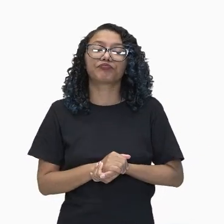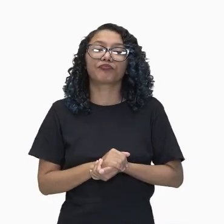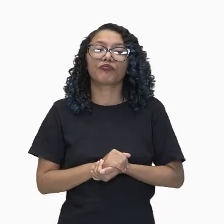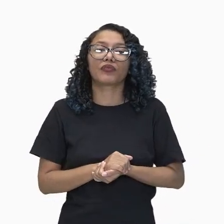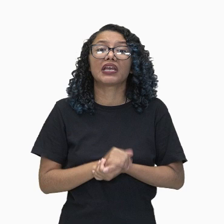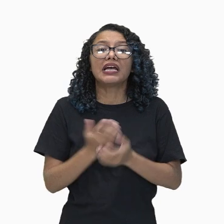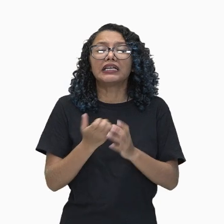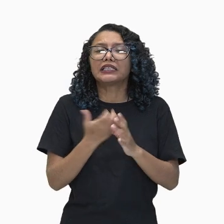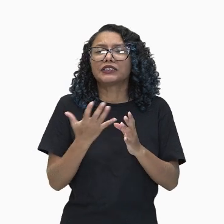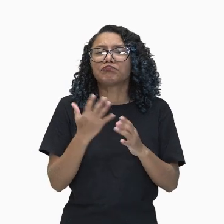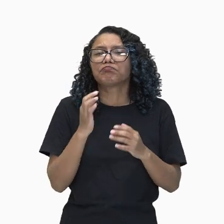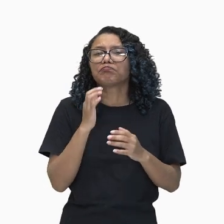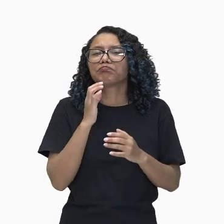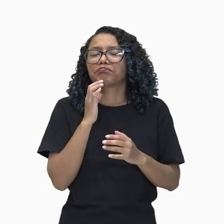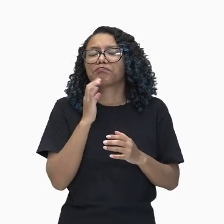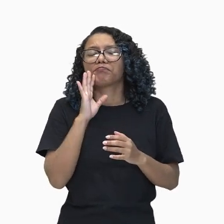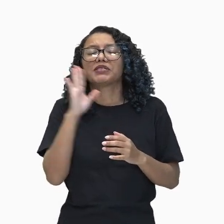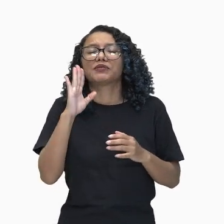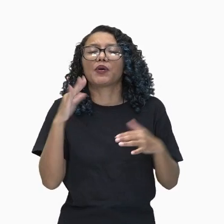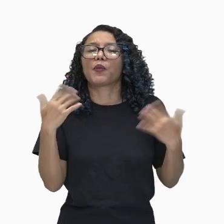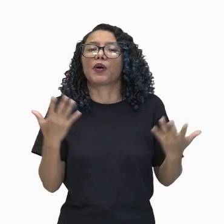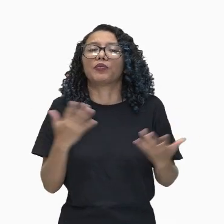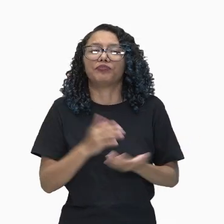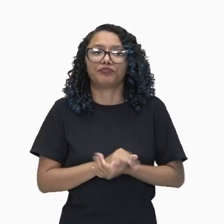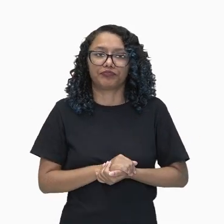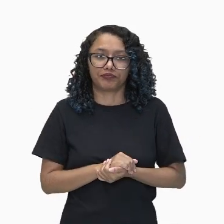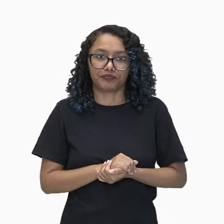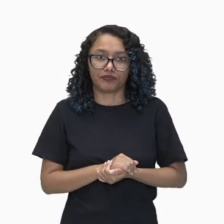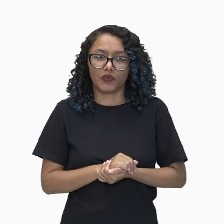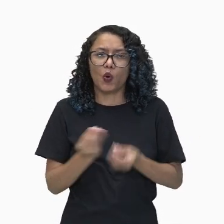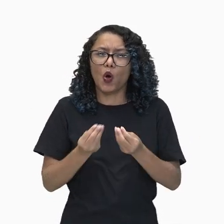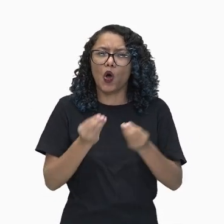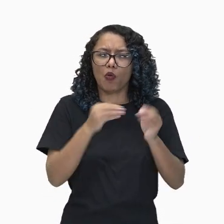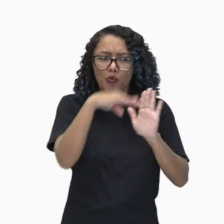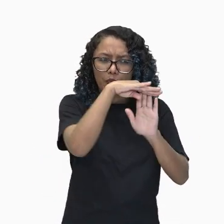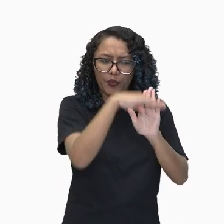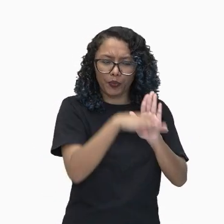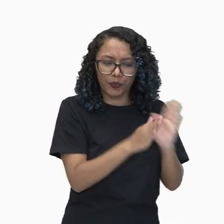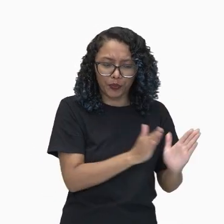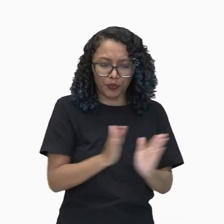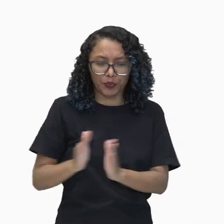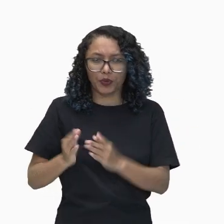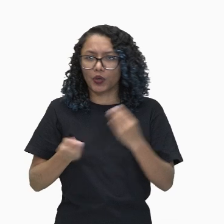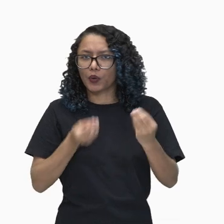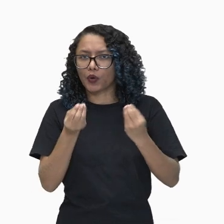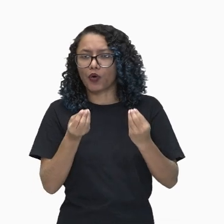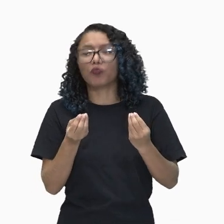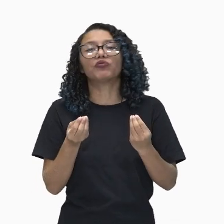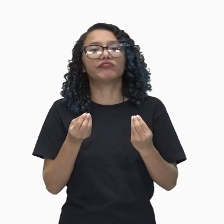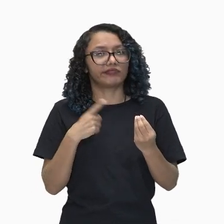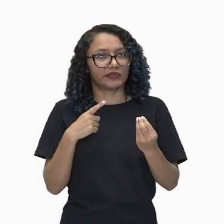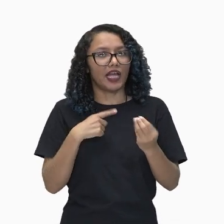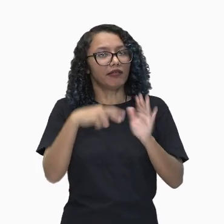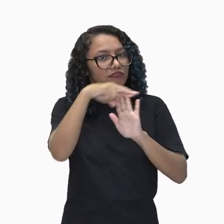principais da ópera. Então, uma ópera, ela segue basicamente uma programação, ou seja, um padrão.